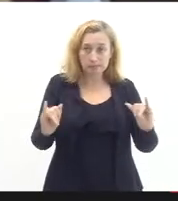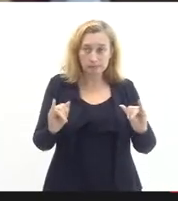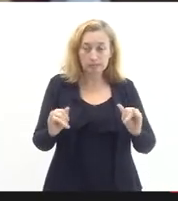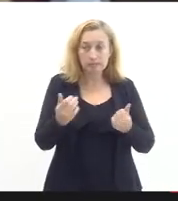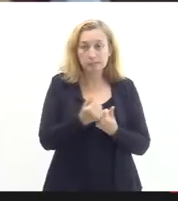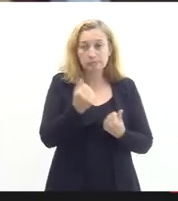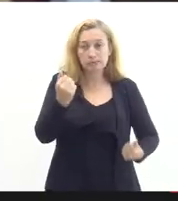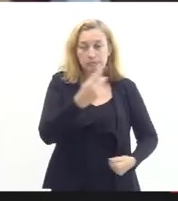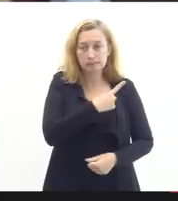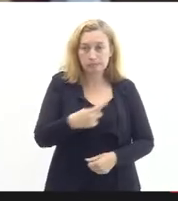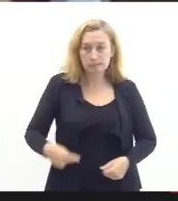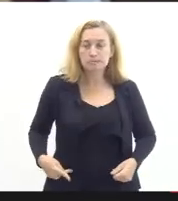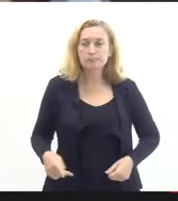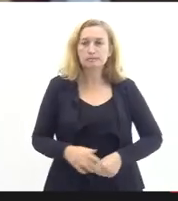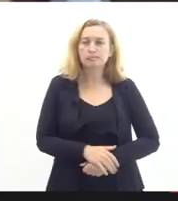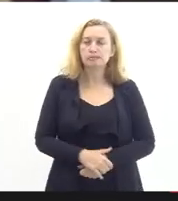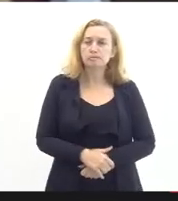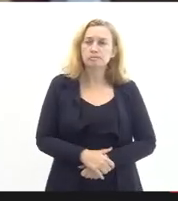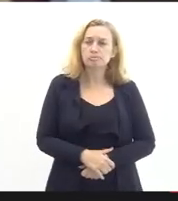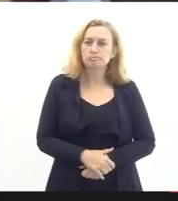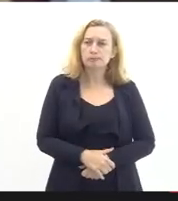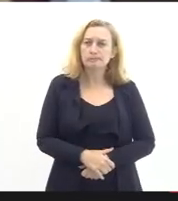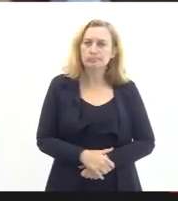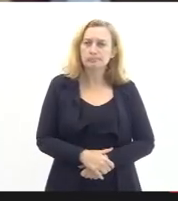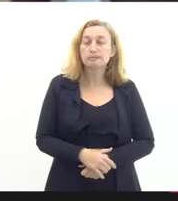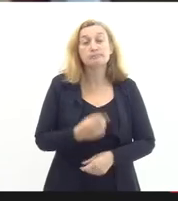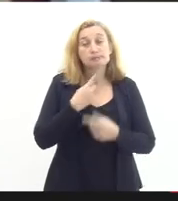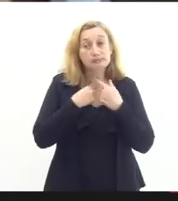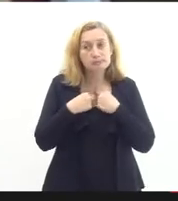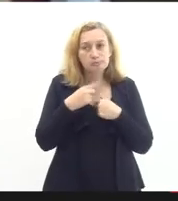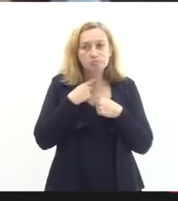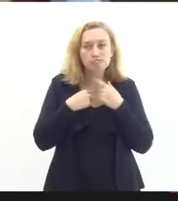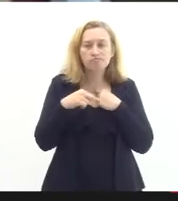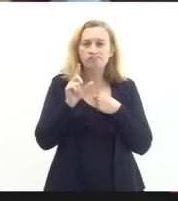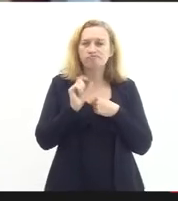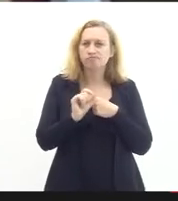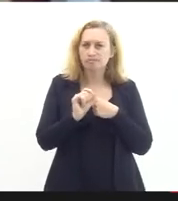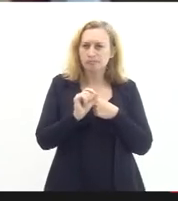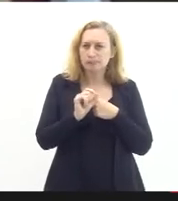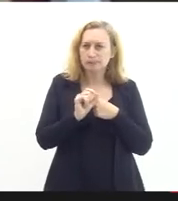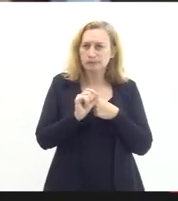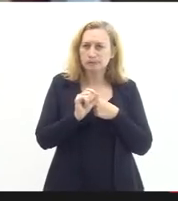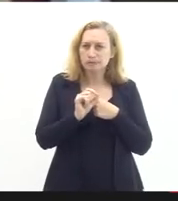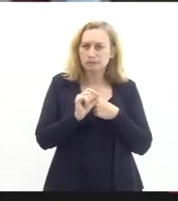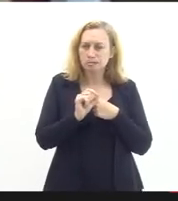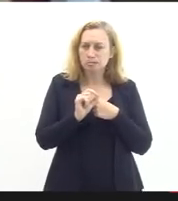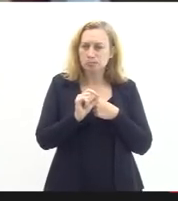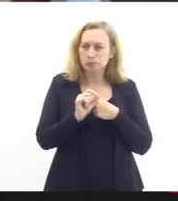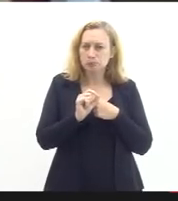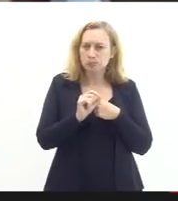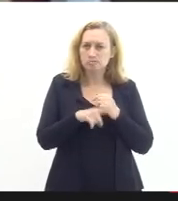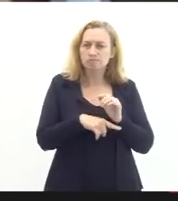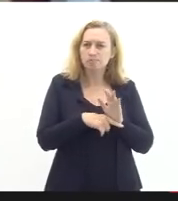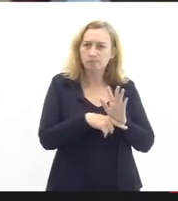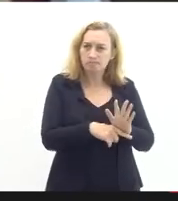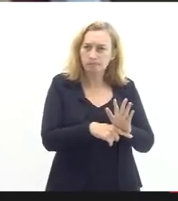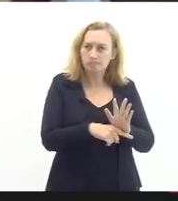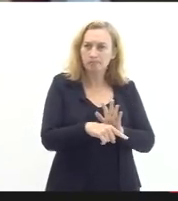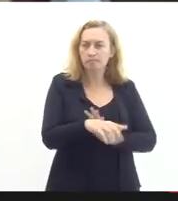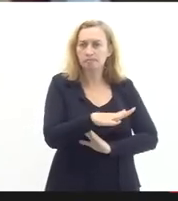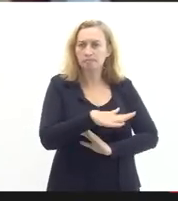e a gente deseja que para suprir carência efetiva